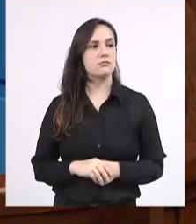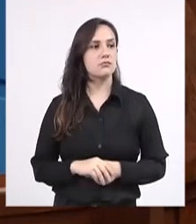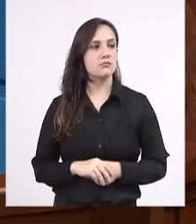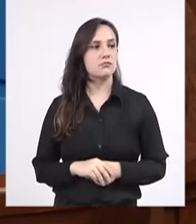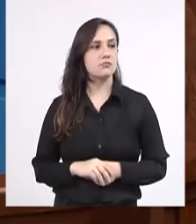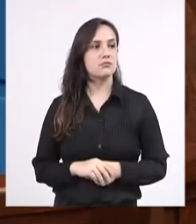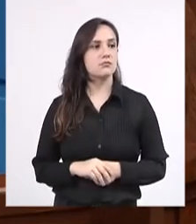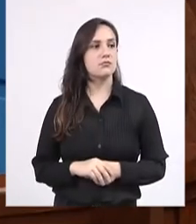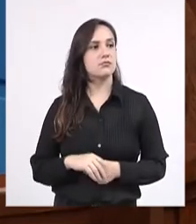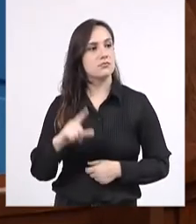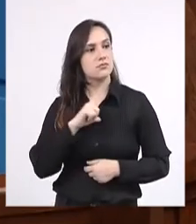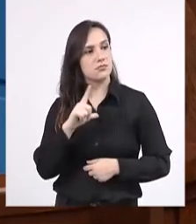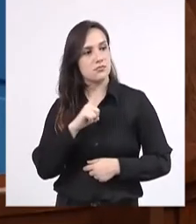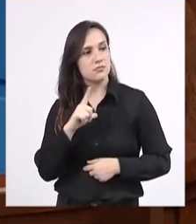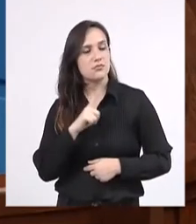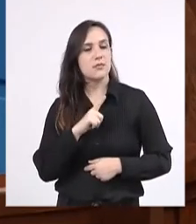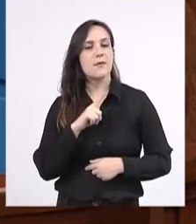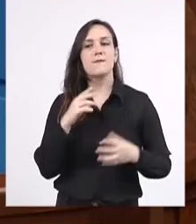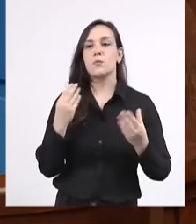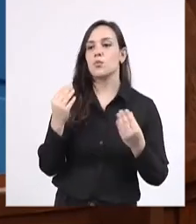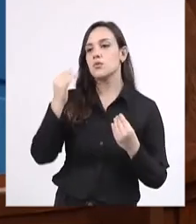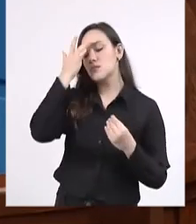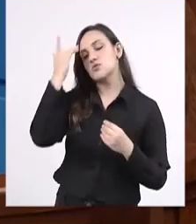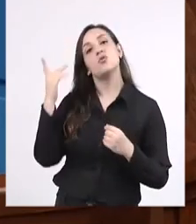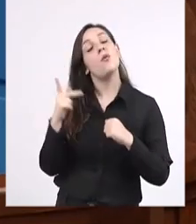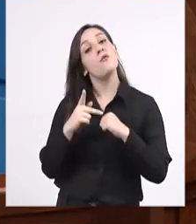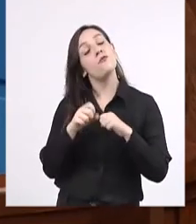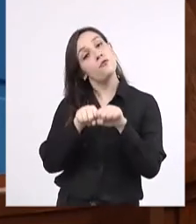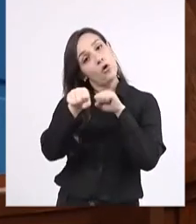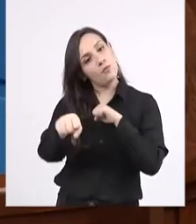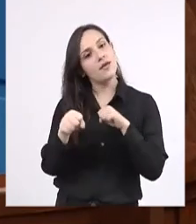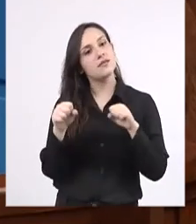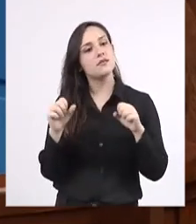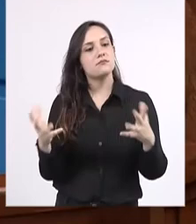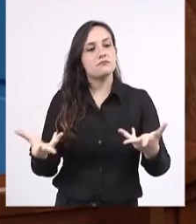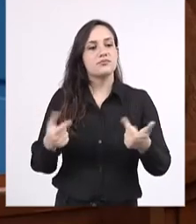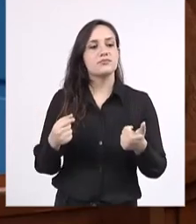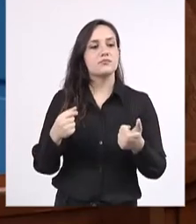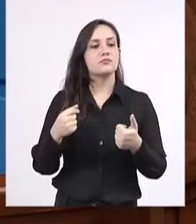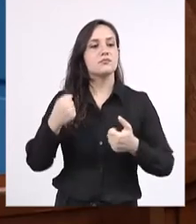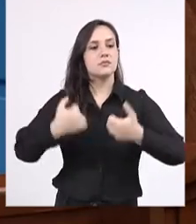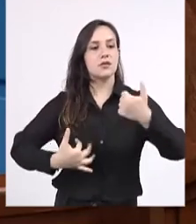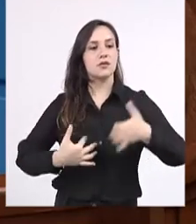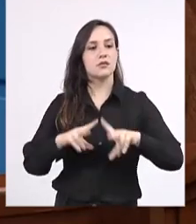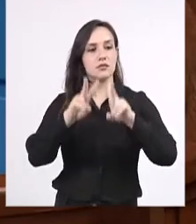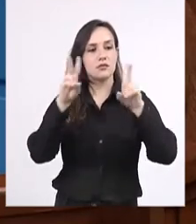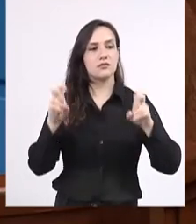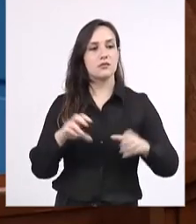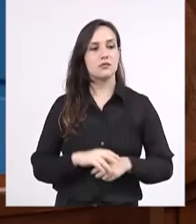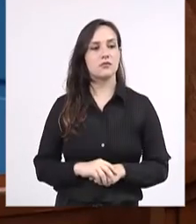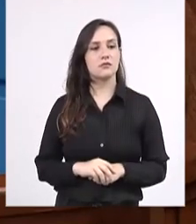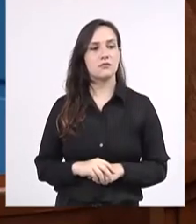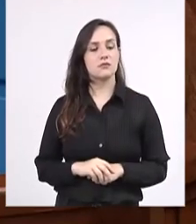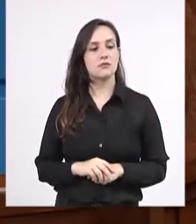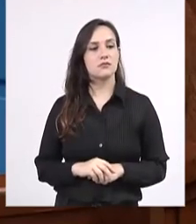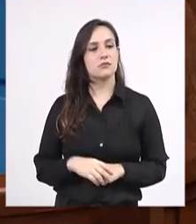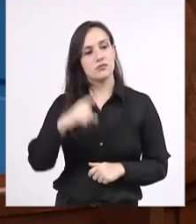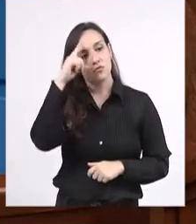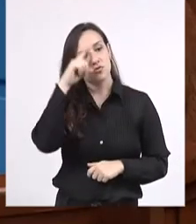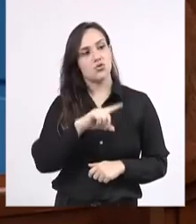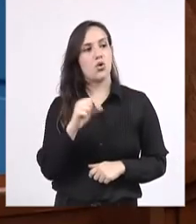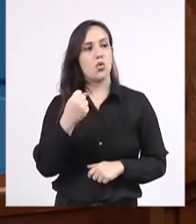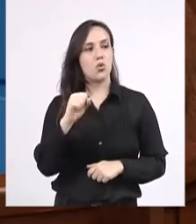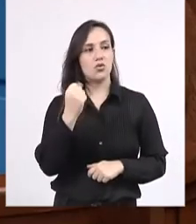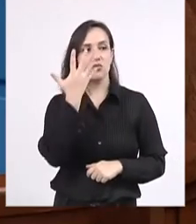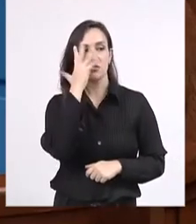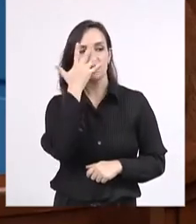com exposição de vários especialistas, a respeito desse desmatamento. No dia 8 de fevereiro, nós tivemos